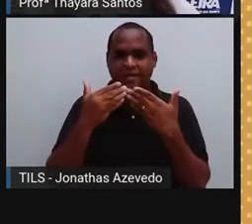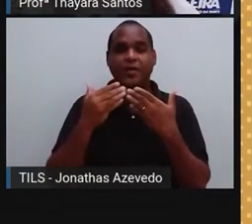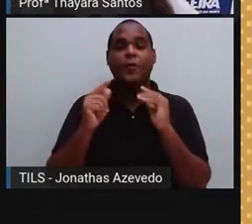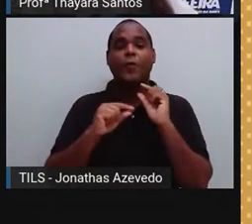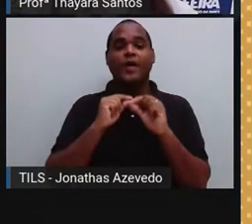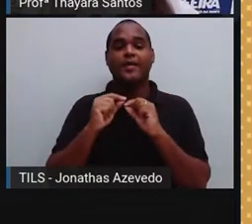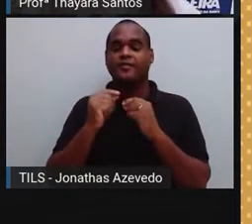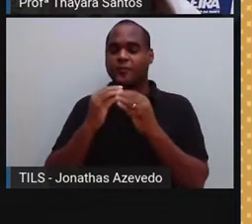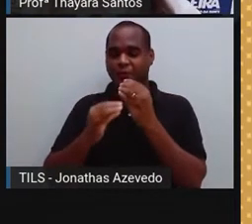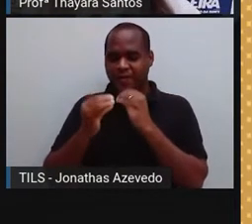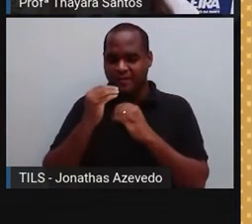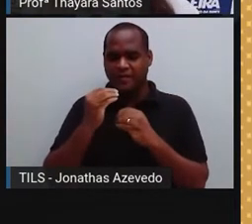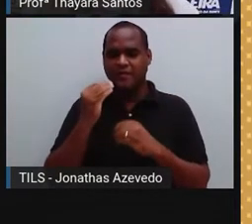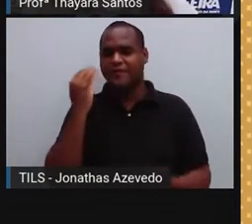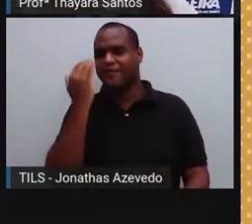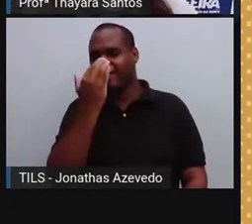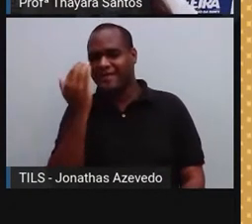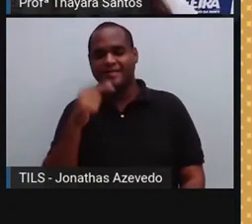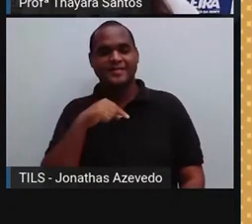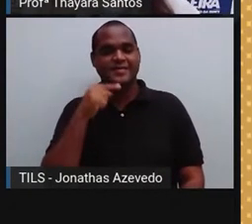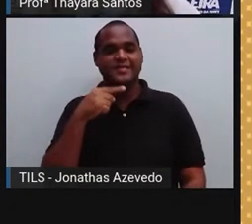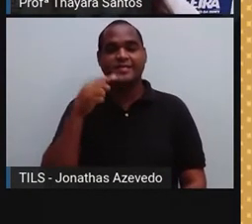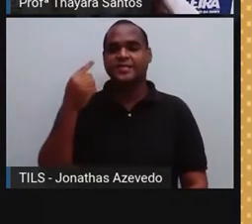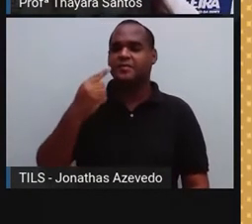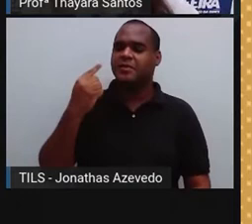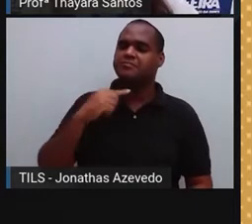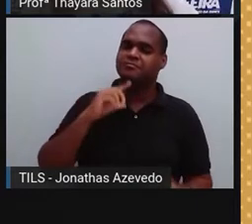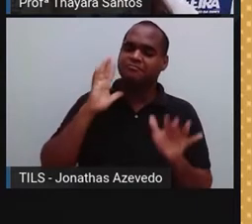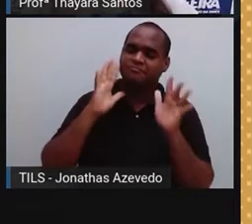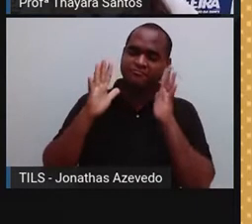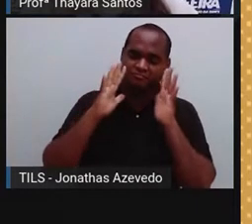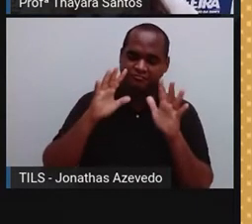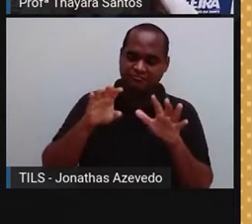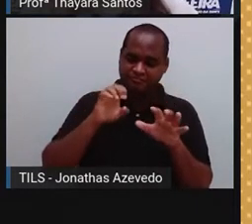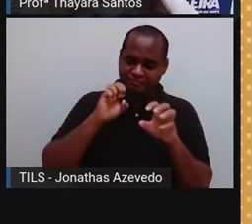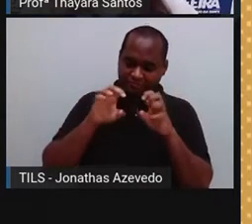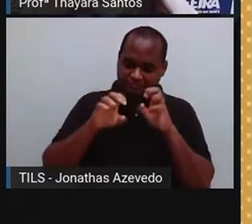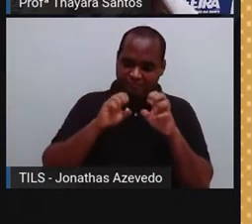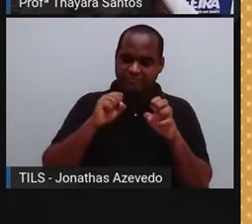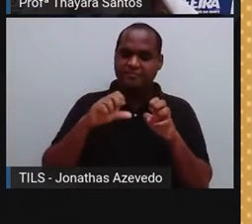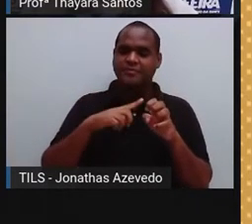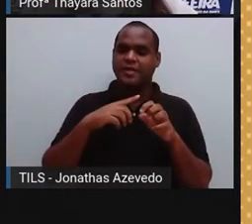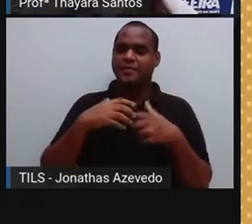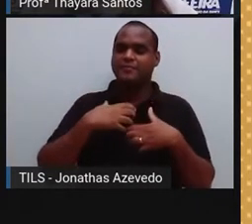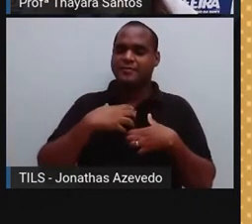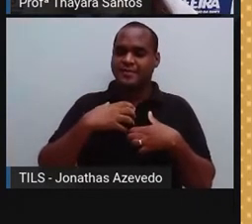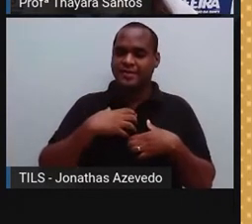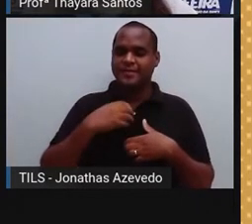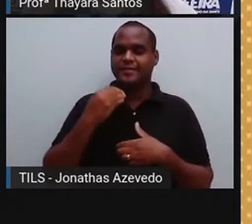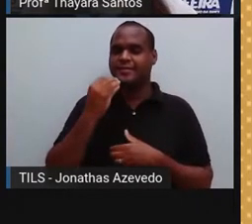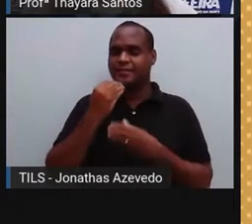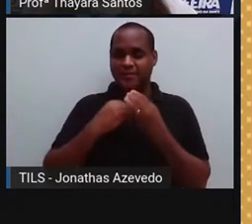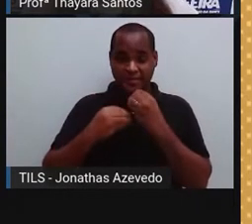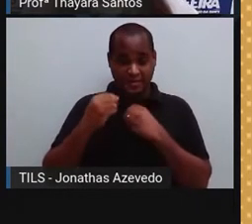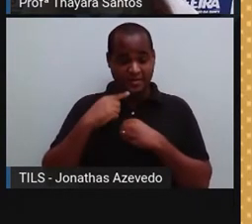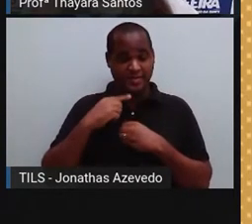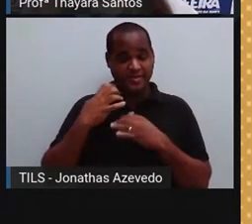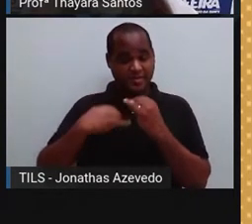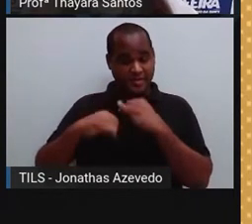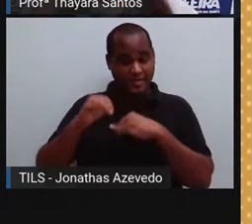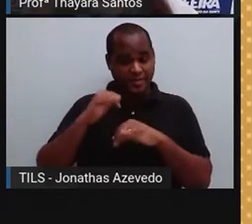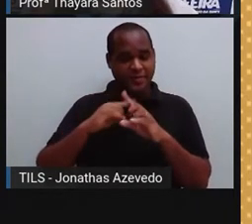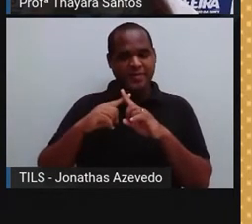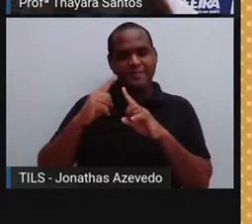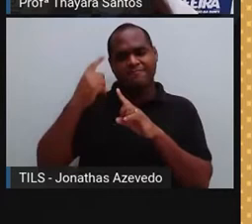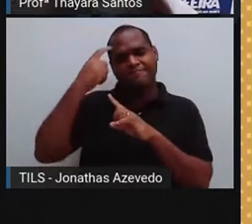algum alimento para a gente, a gente primeiro absorve aquele alimento, sente o sabor, recebe aquele estímulo químico, e via